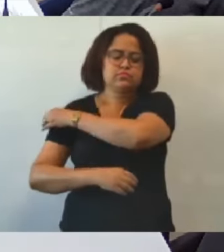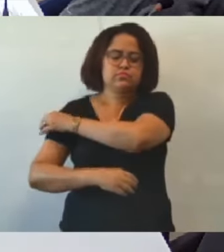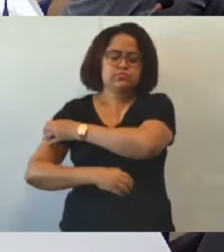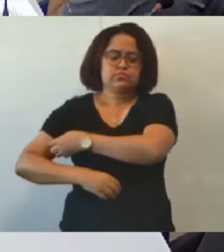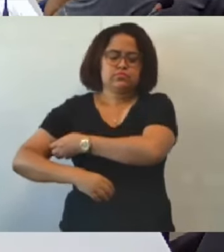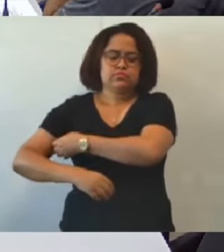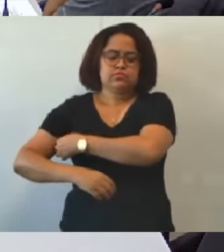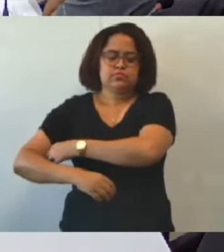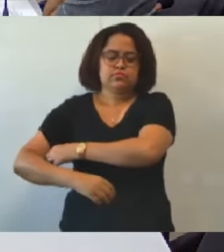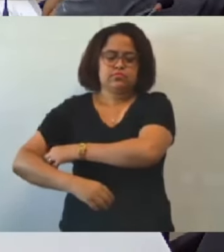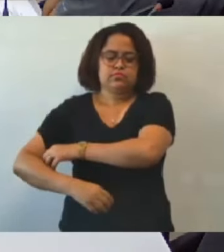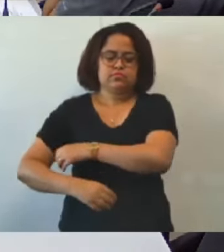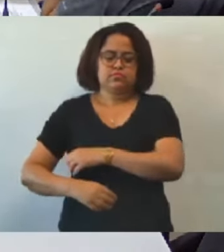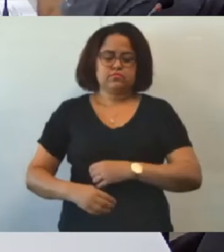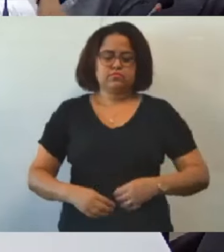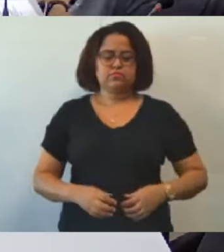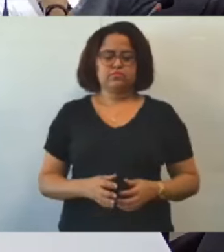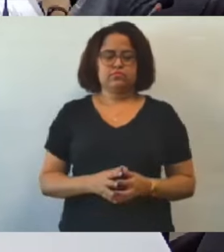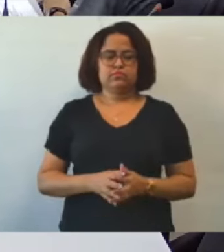Bom,